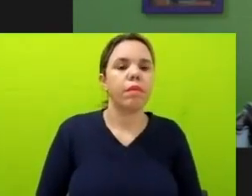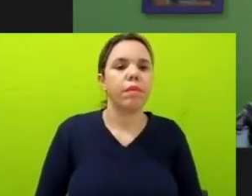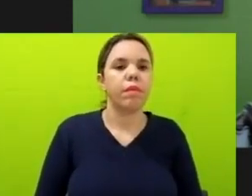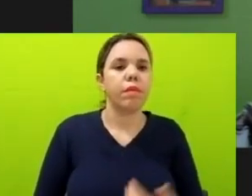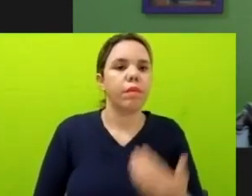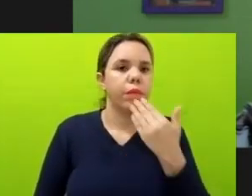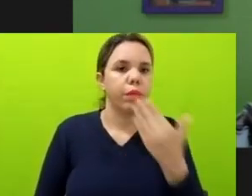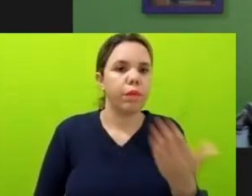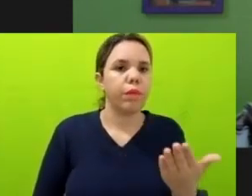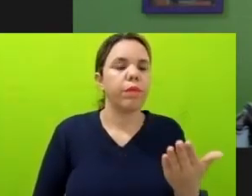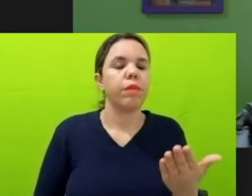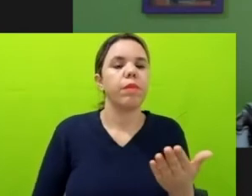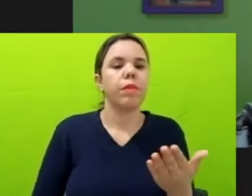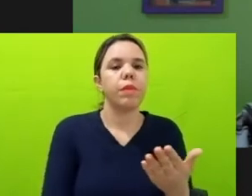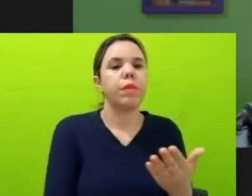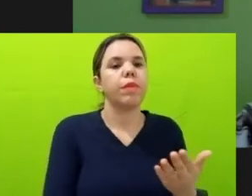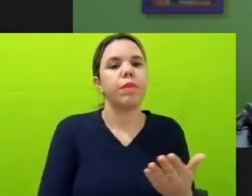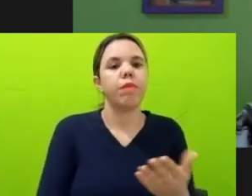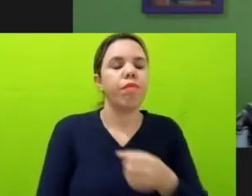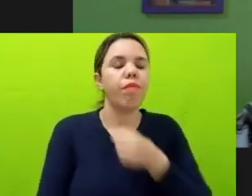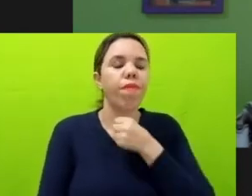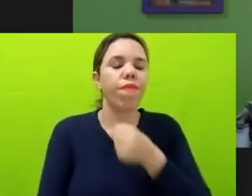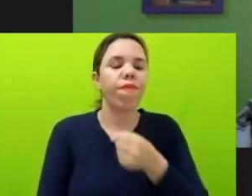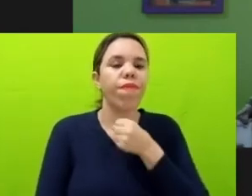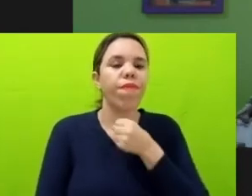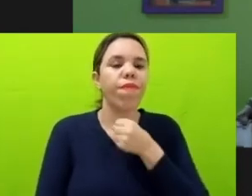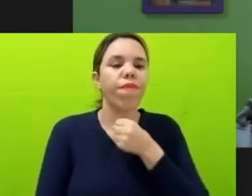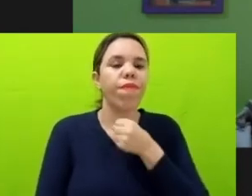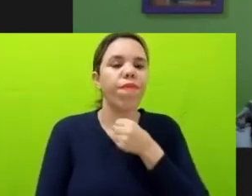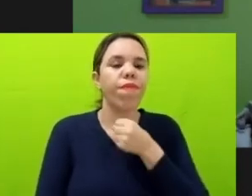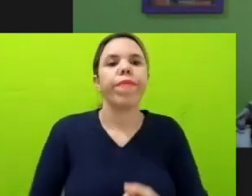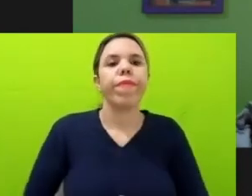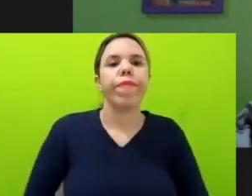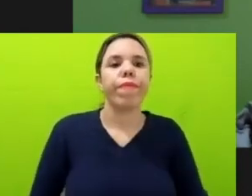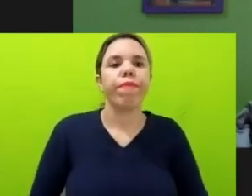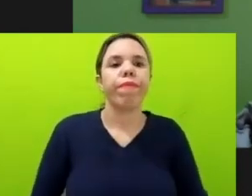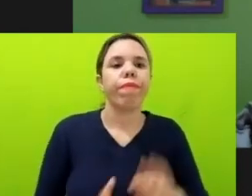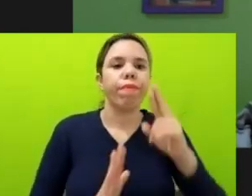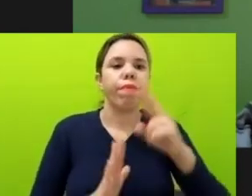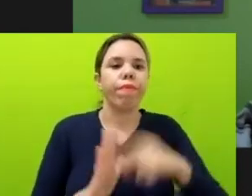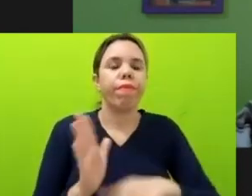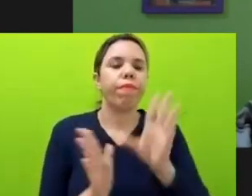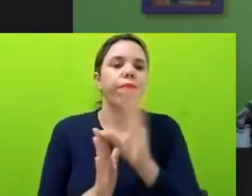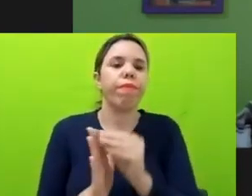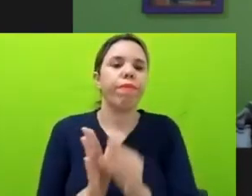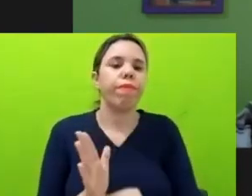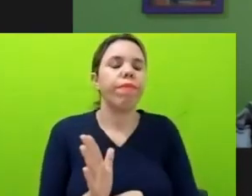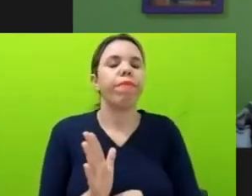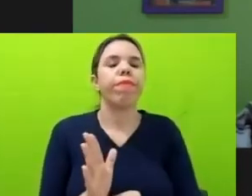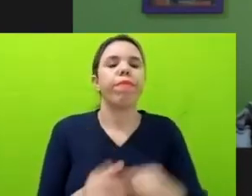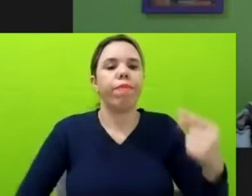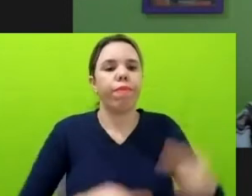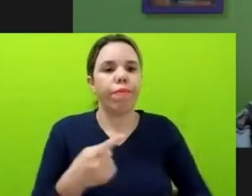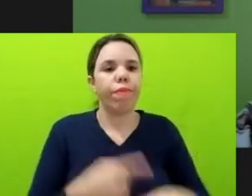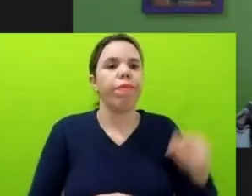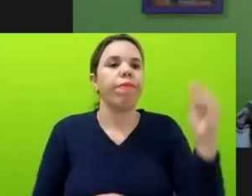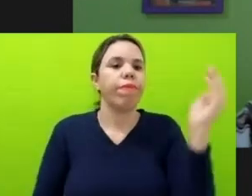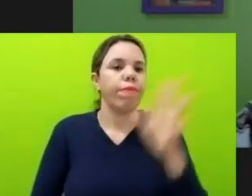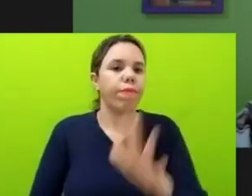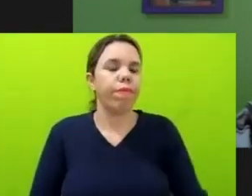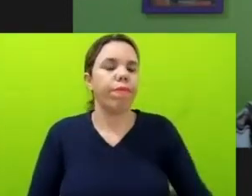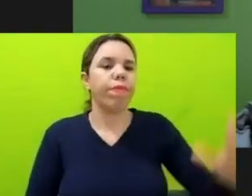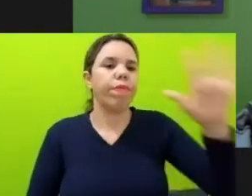reportagem, quer dizer, um relatório sobre as políticas subnacionais, que aí são, no caso,